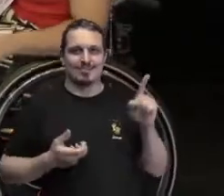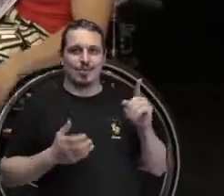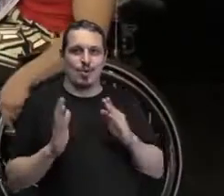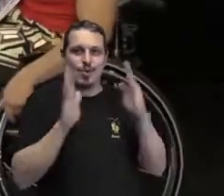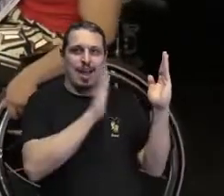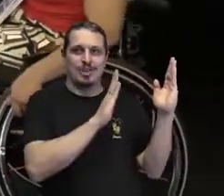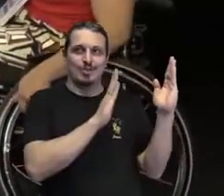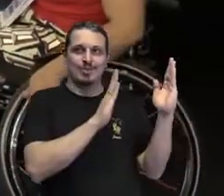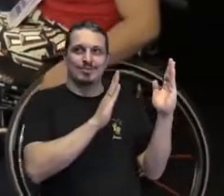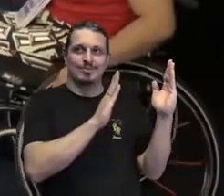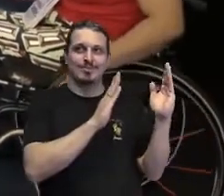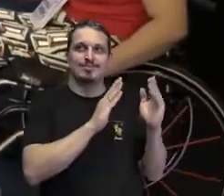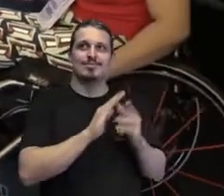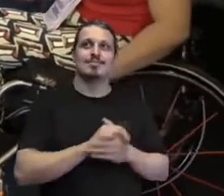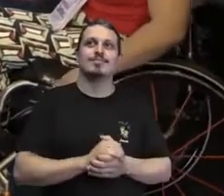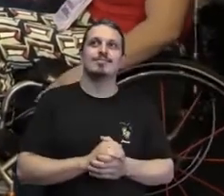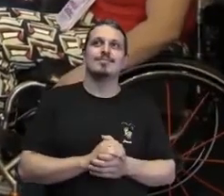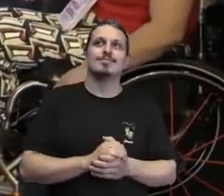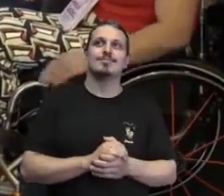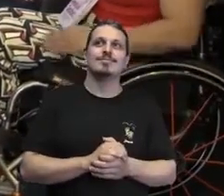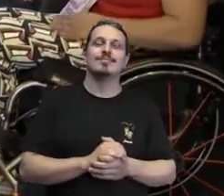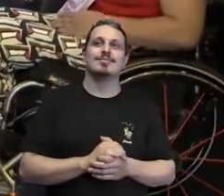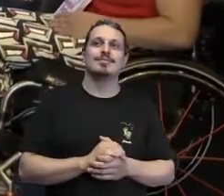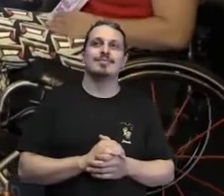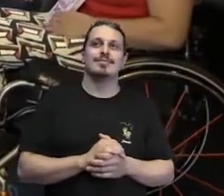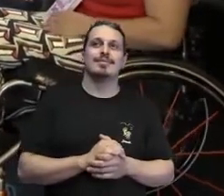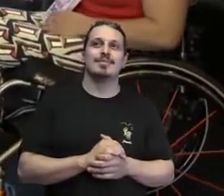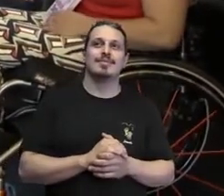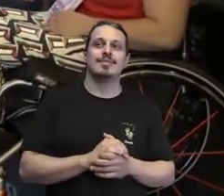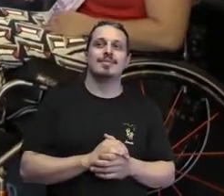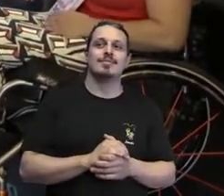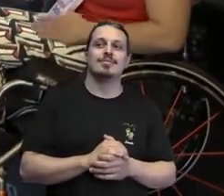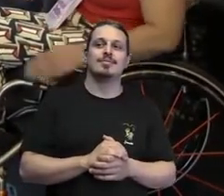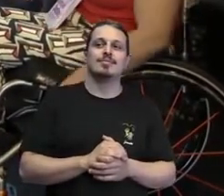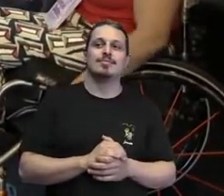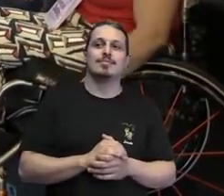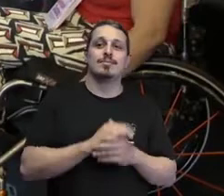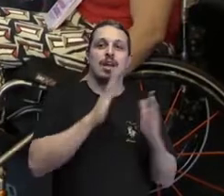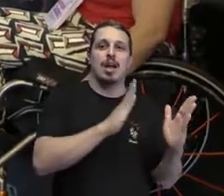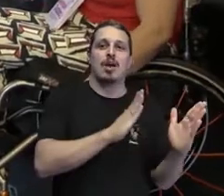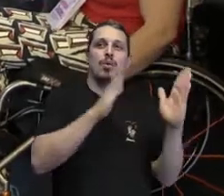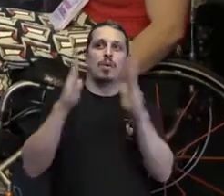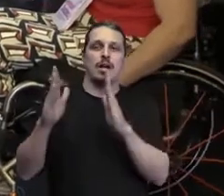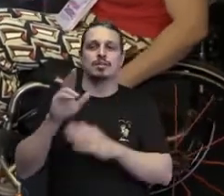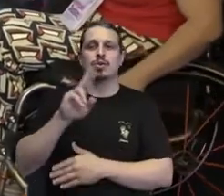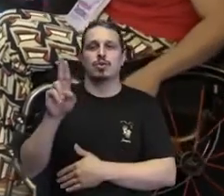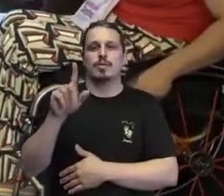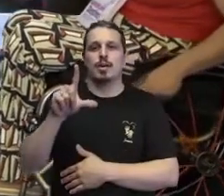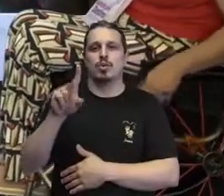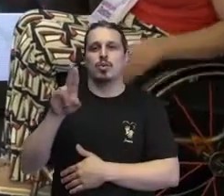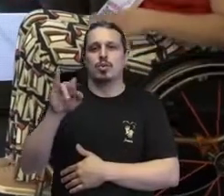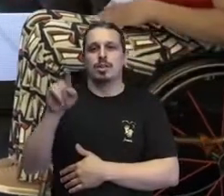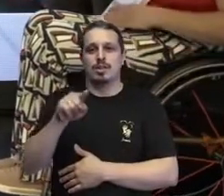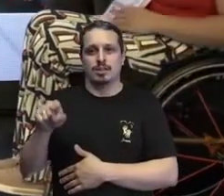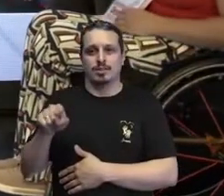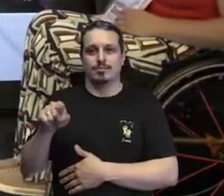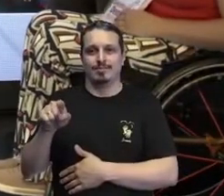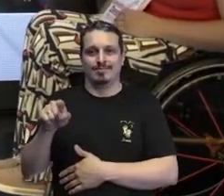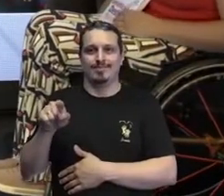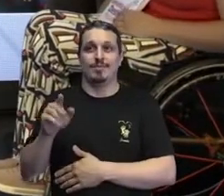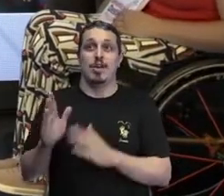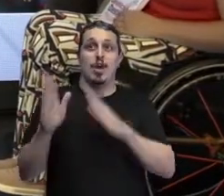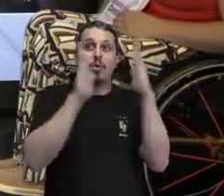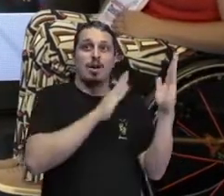peraí! Está a Catarina e está a Luísa. Luísa Pitanga já entrou aqui. Sejam bem-vindas, meninas! Então a gente não falou da